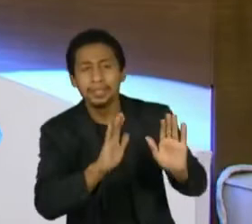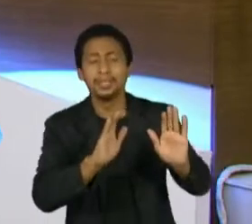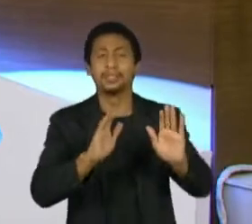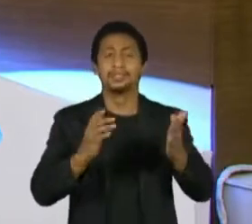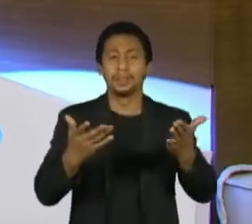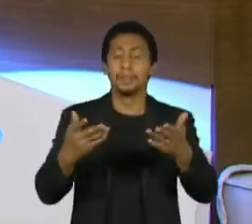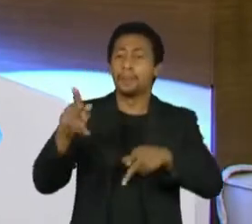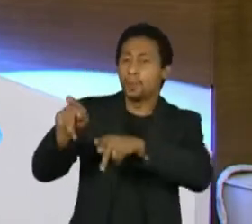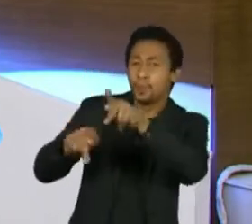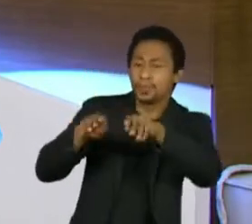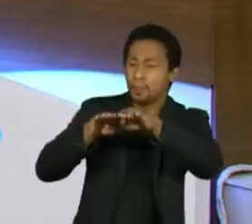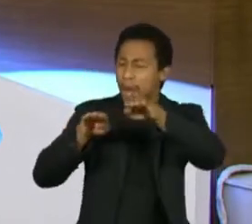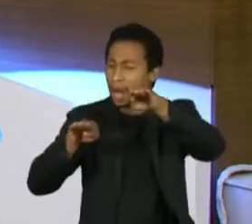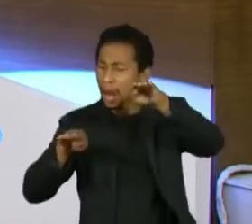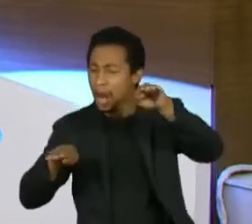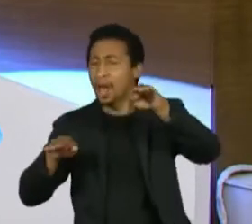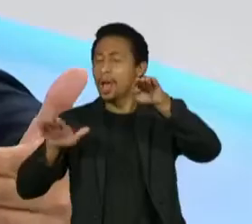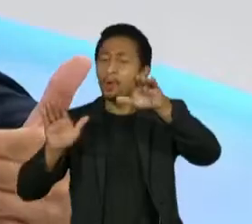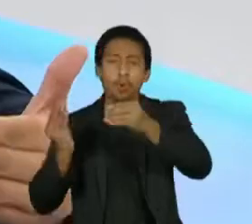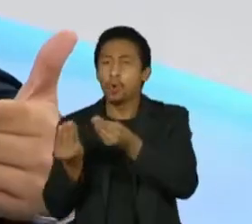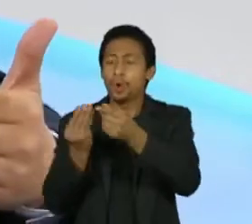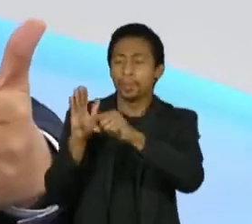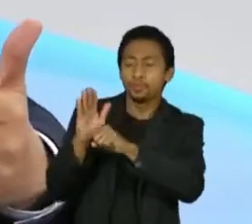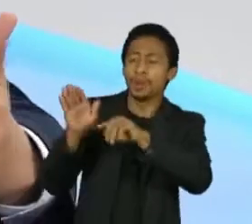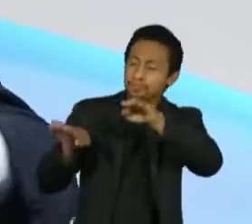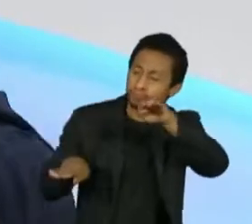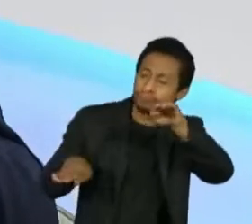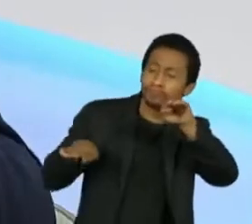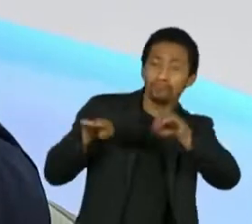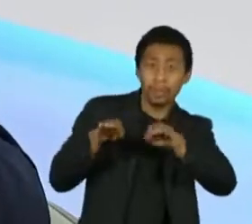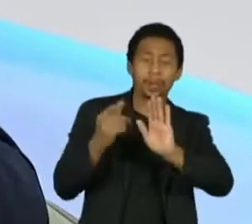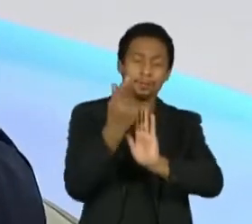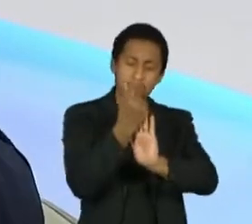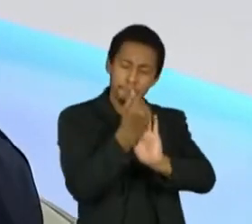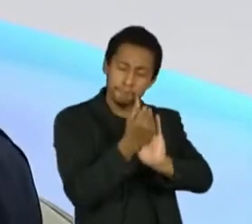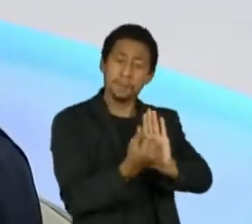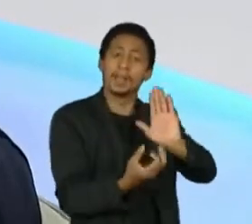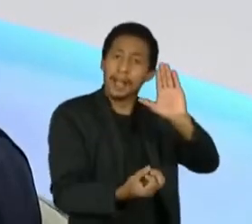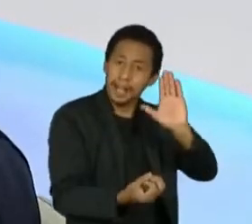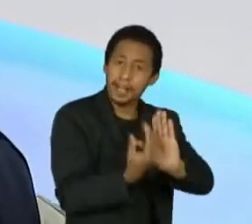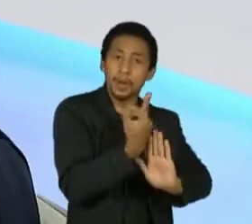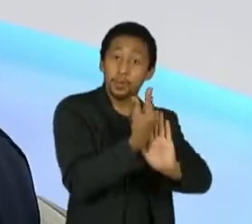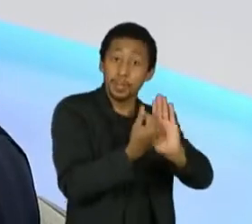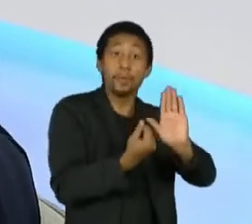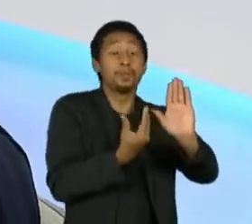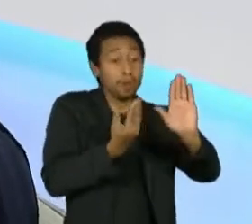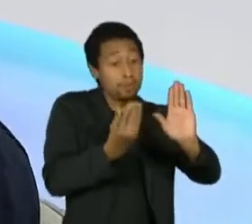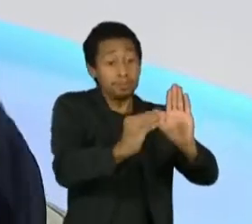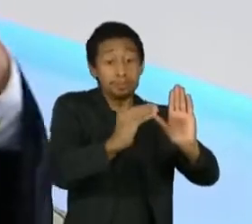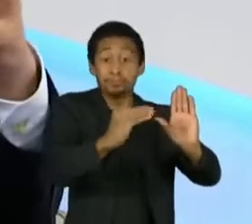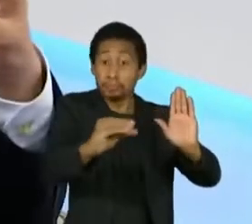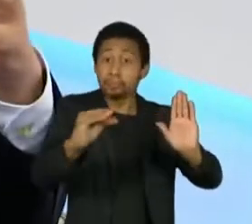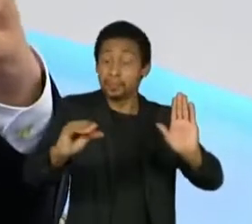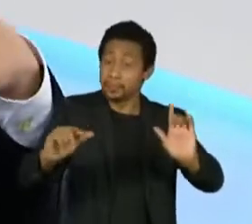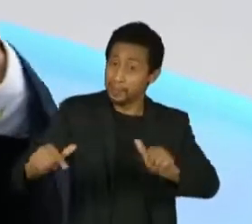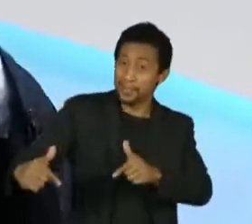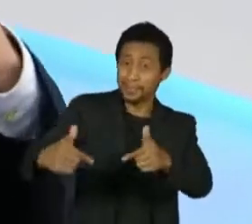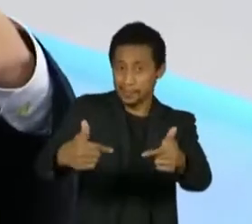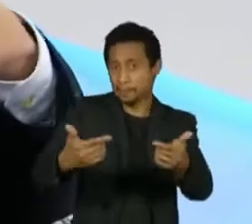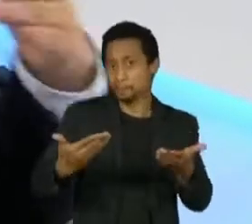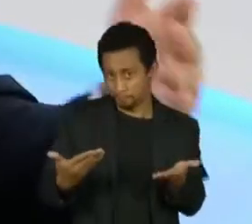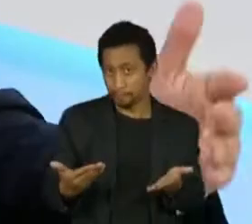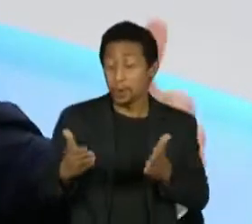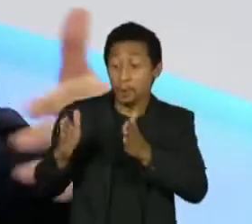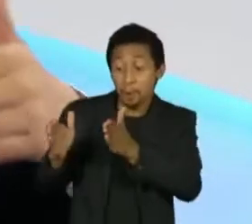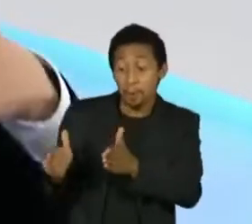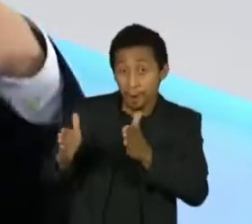plurianual nós vamos elaborar as diretrizes orçamentárias e o orçamento propriamente dito. Esse processo vai ser